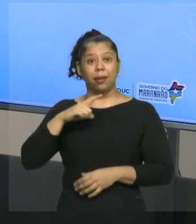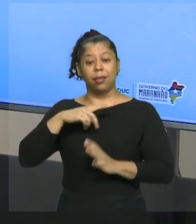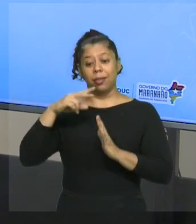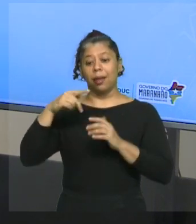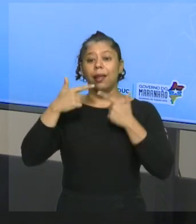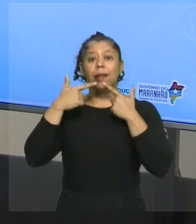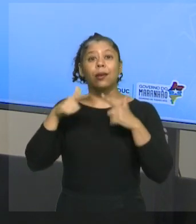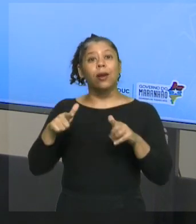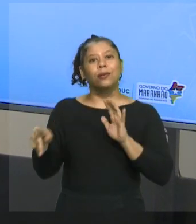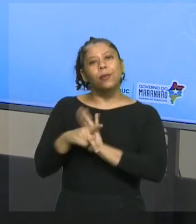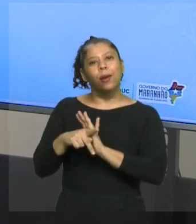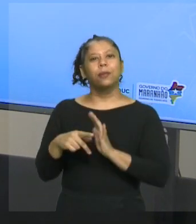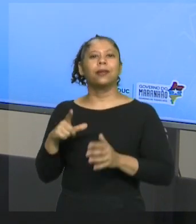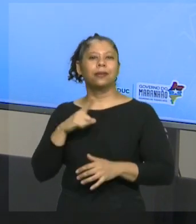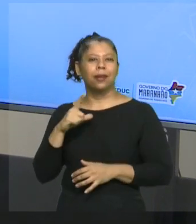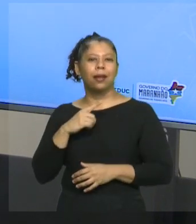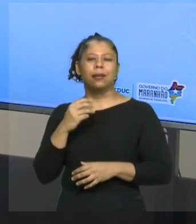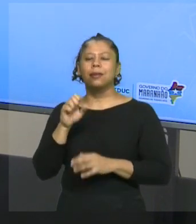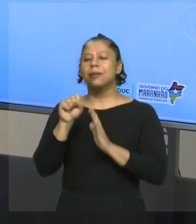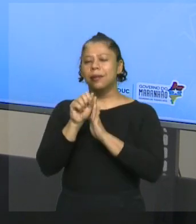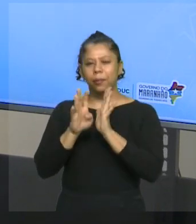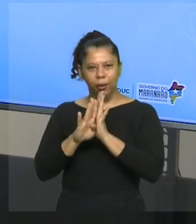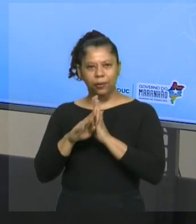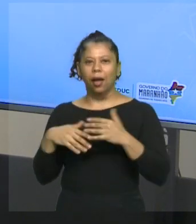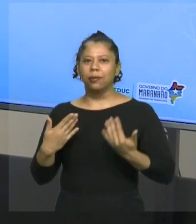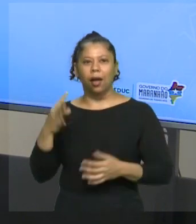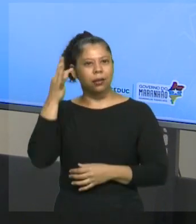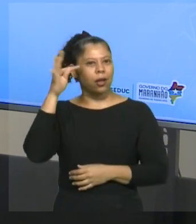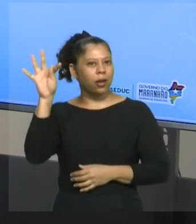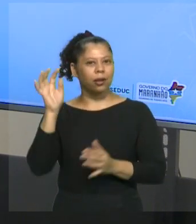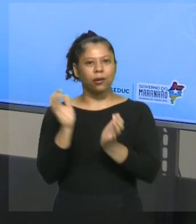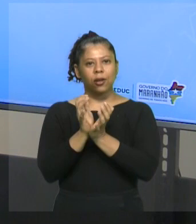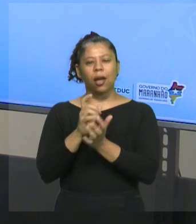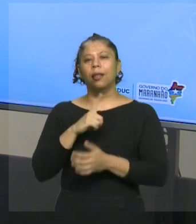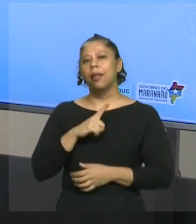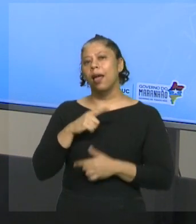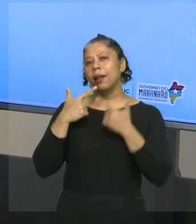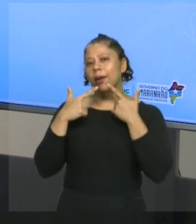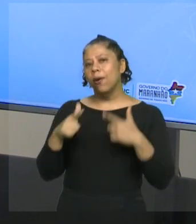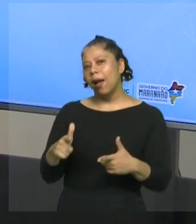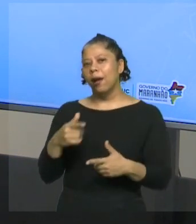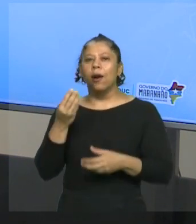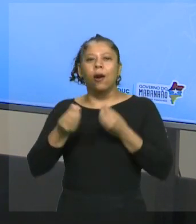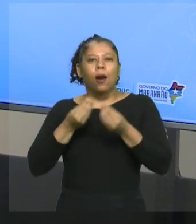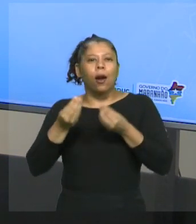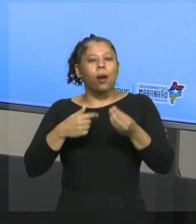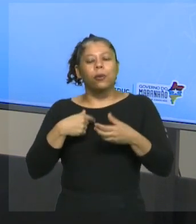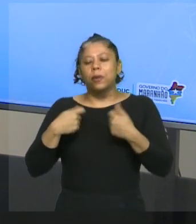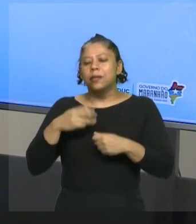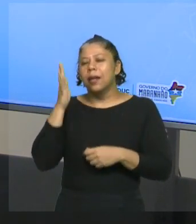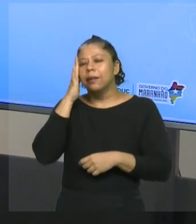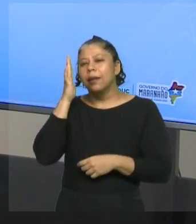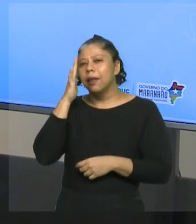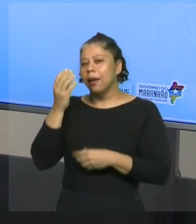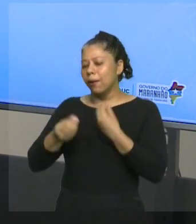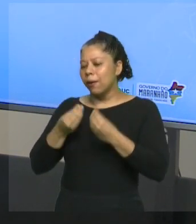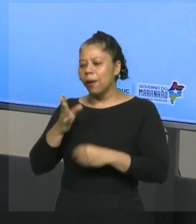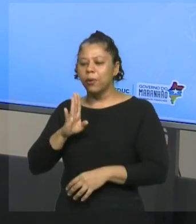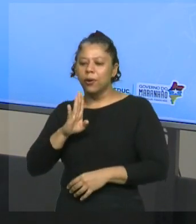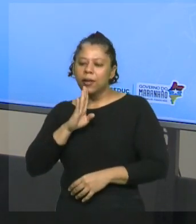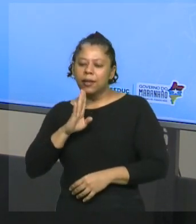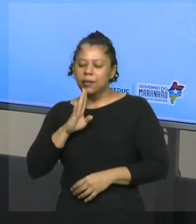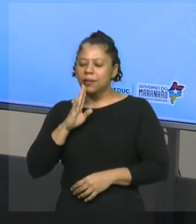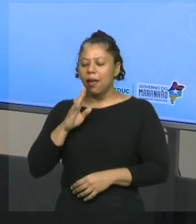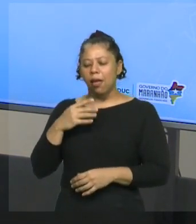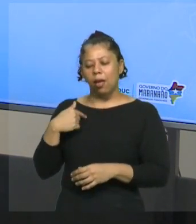Então, dentro da teoria de conjuntos, eu tenho também uma linguagem que eu preciso reconhecer quando eu